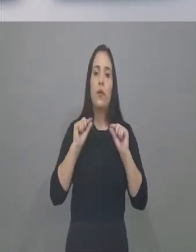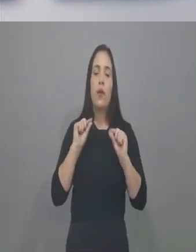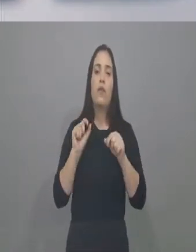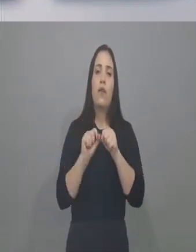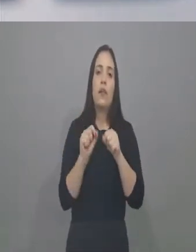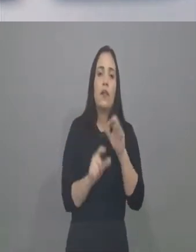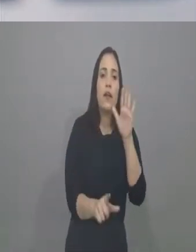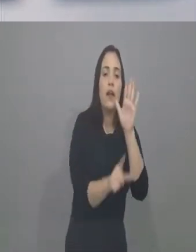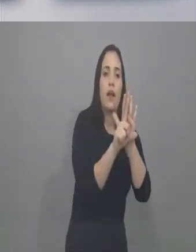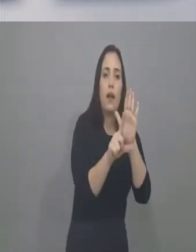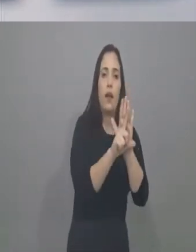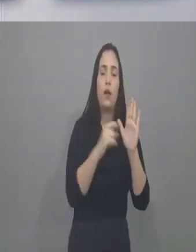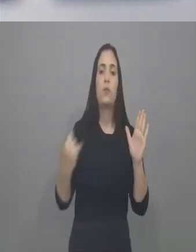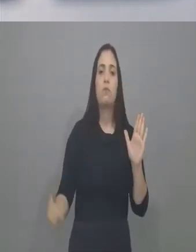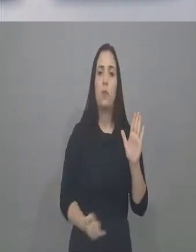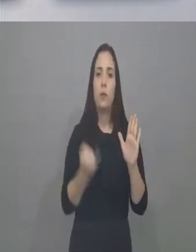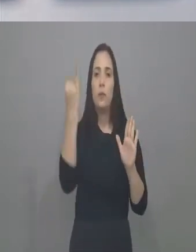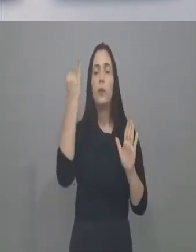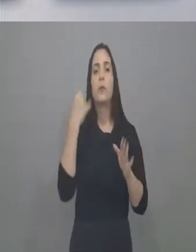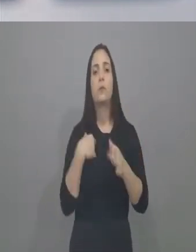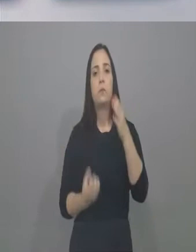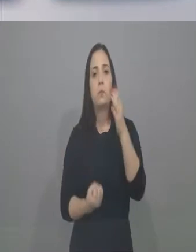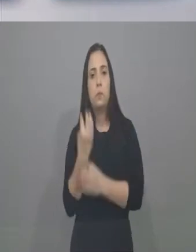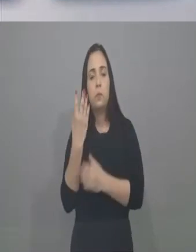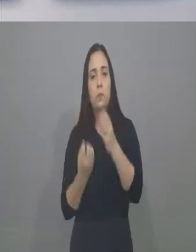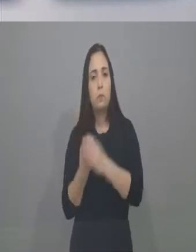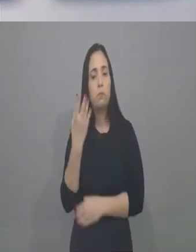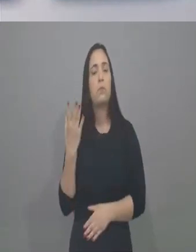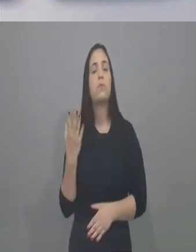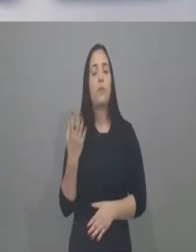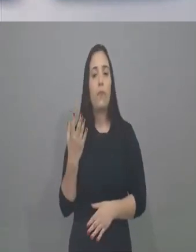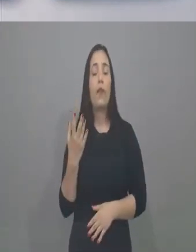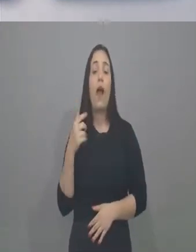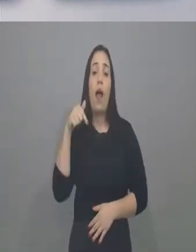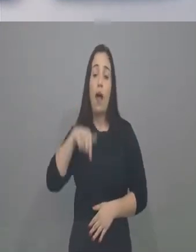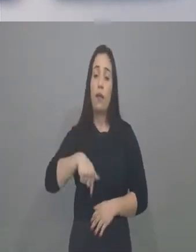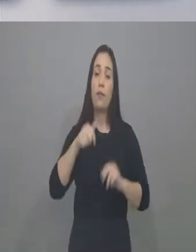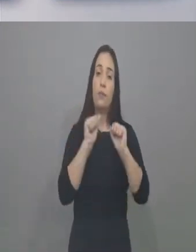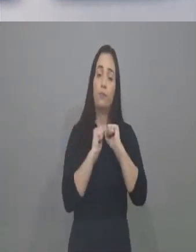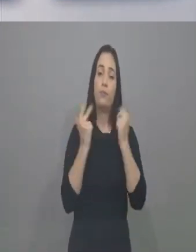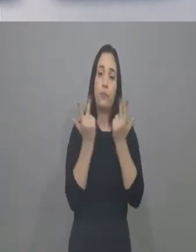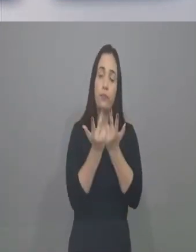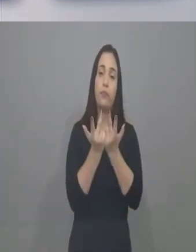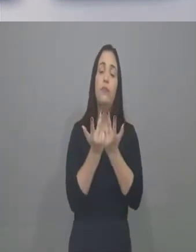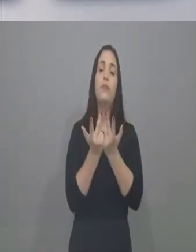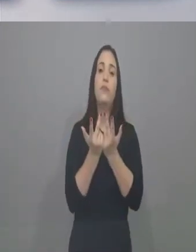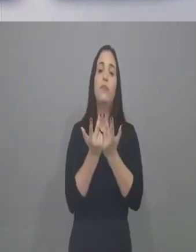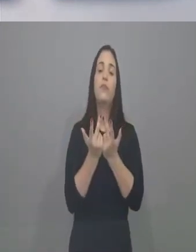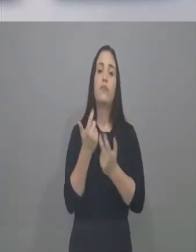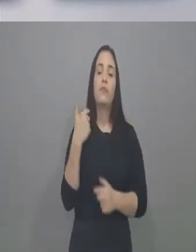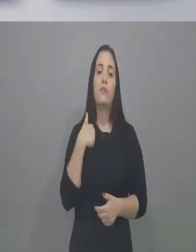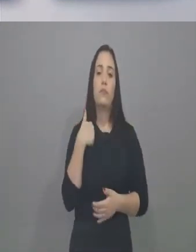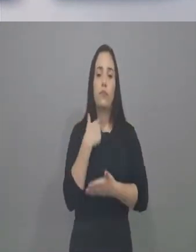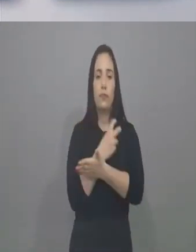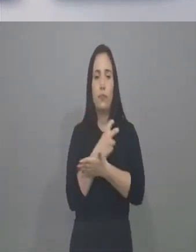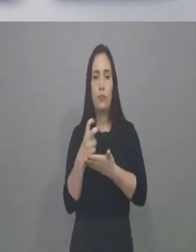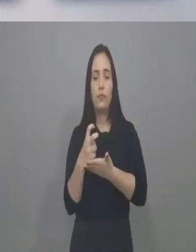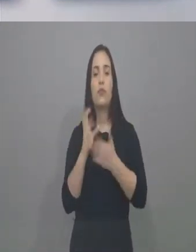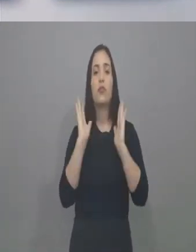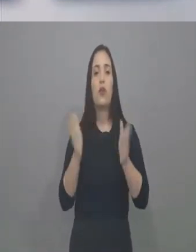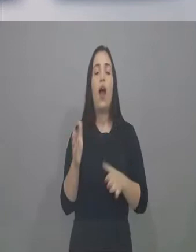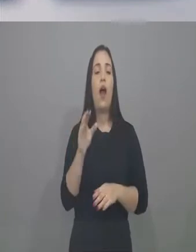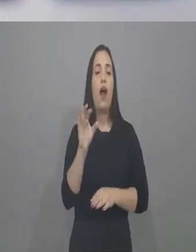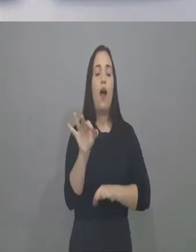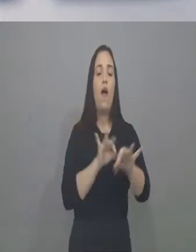leis importantes lá na Assembleia. Para você ter ideia, aqui na Câmara Municipal, quando nós saímos daqui, já saímos com um